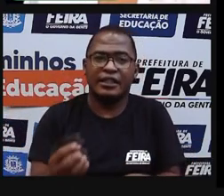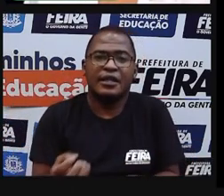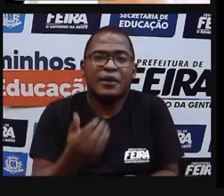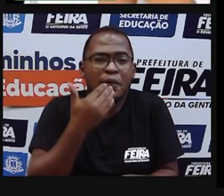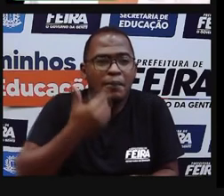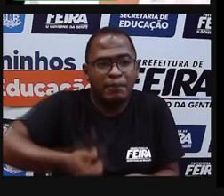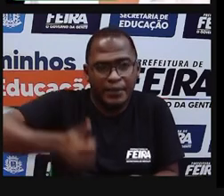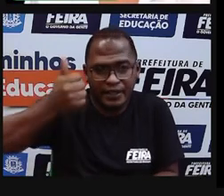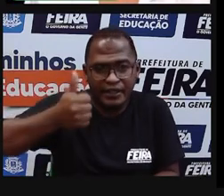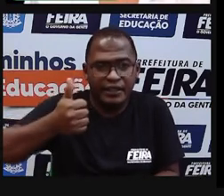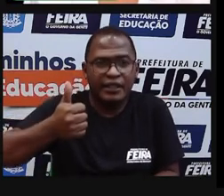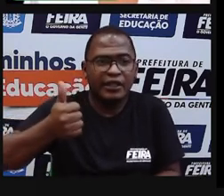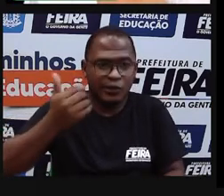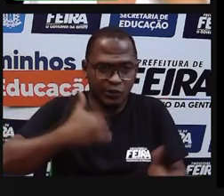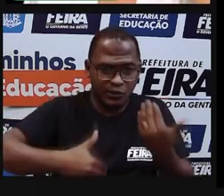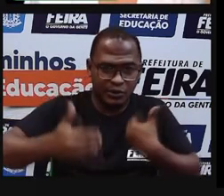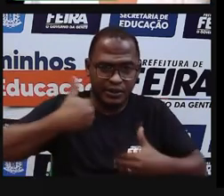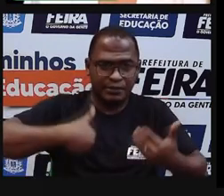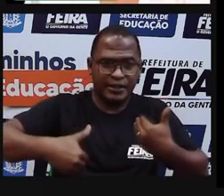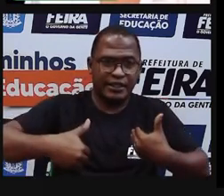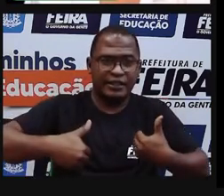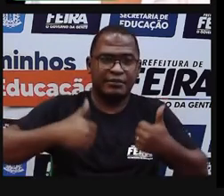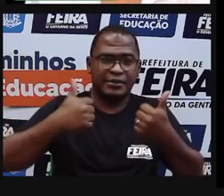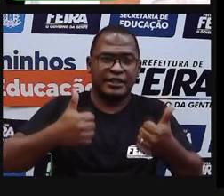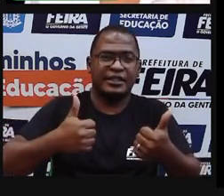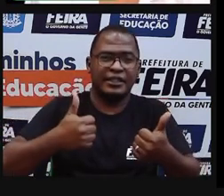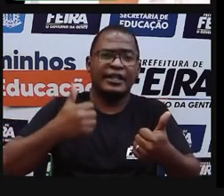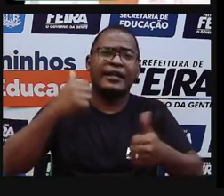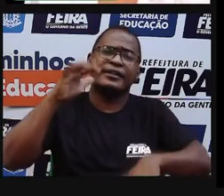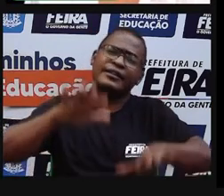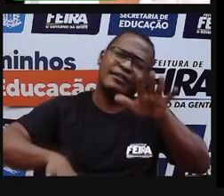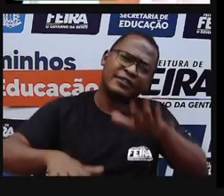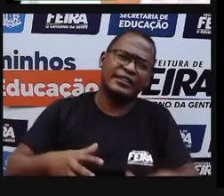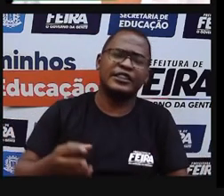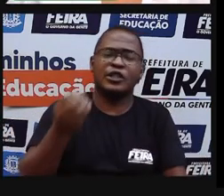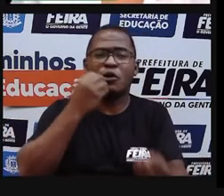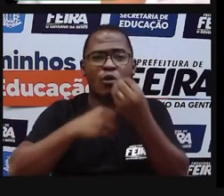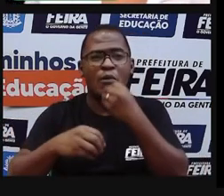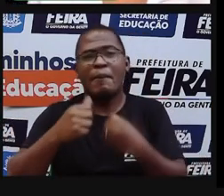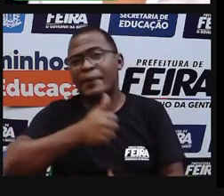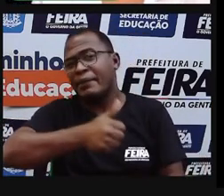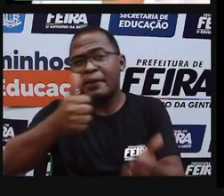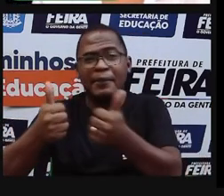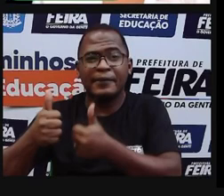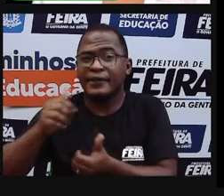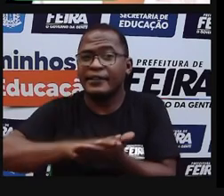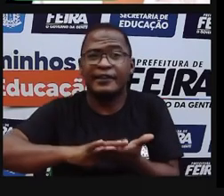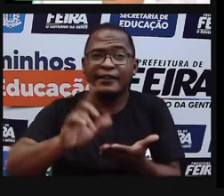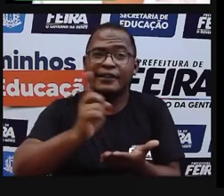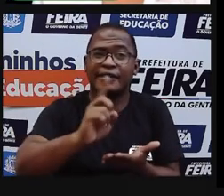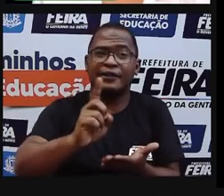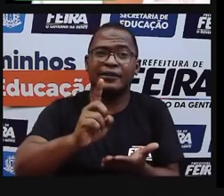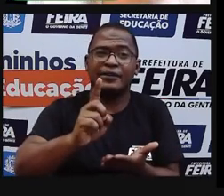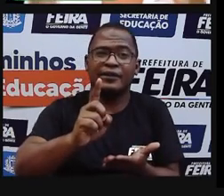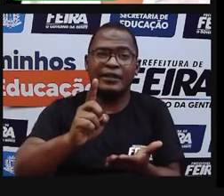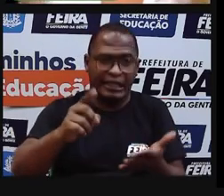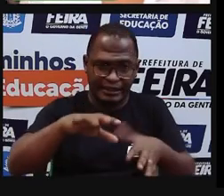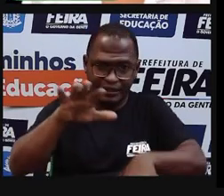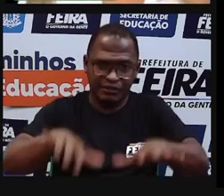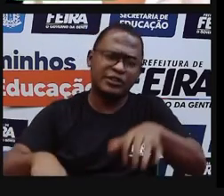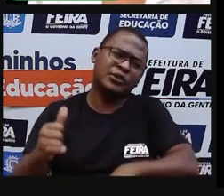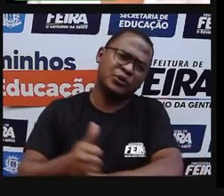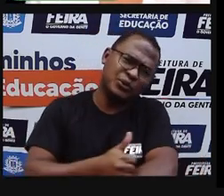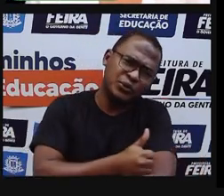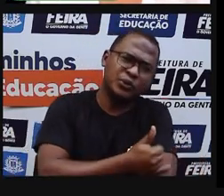come saudável, talvez não seja tão saboroso para algumas pessoas que estão com esse hábito já de muitos anos, né? De comer gordura,